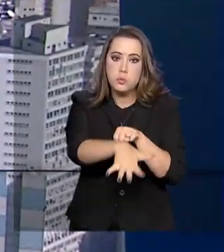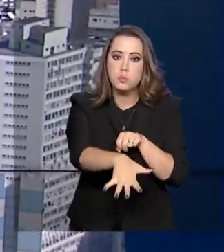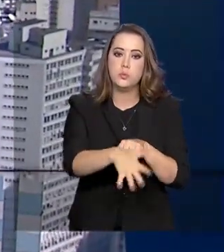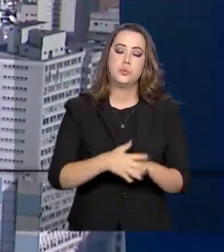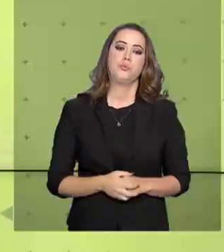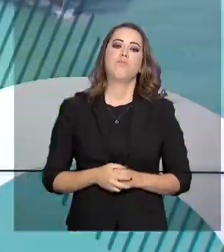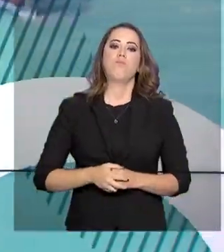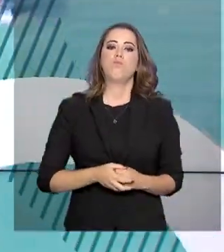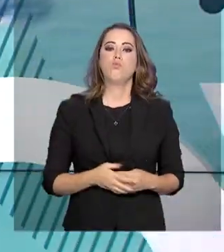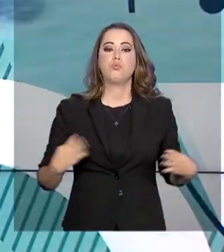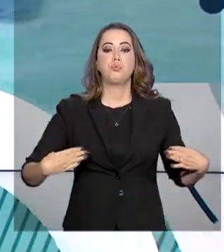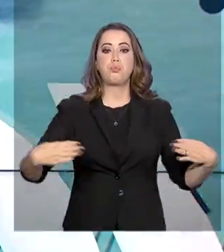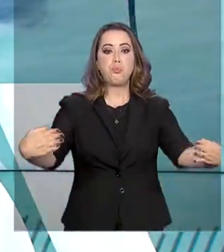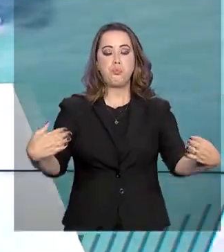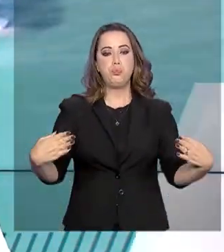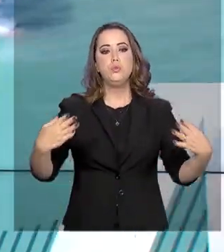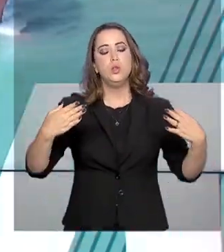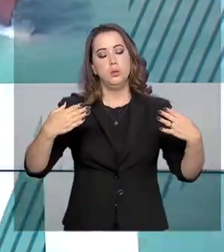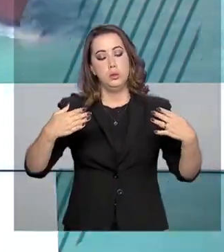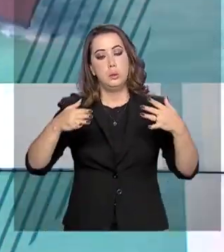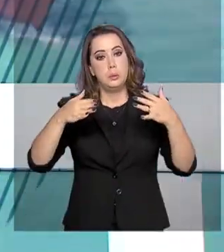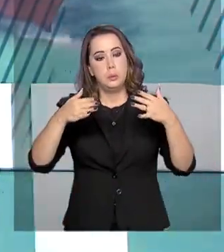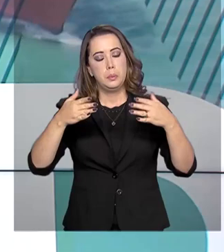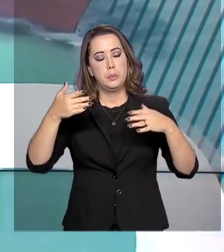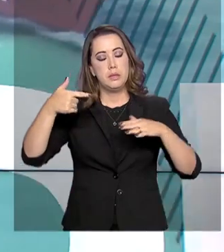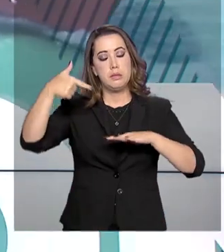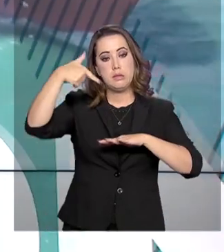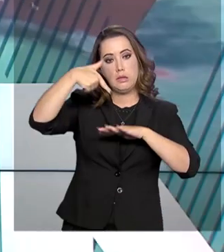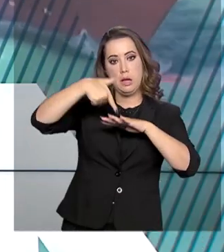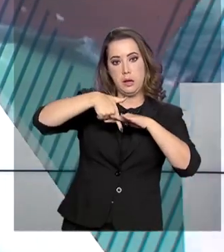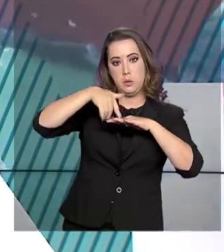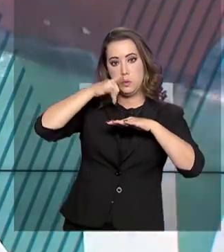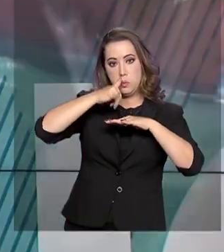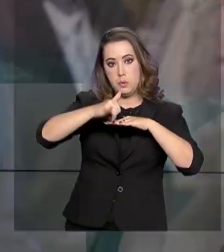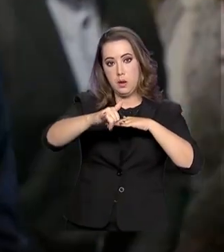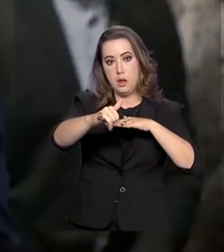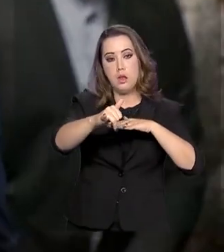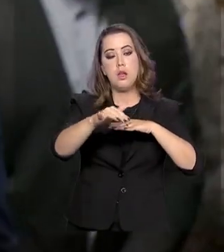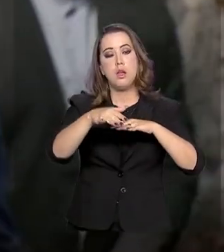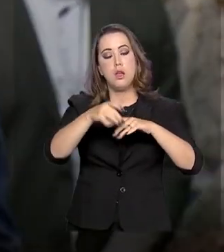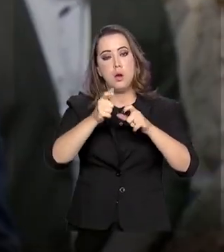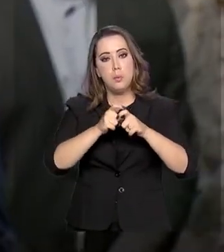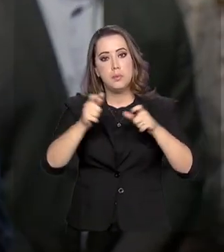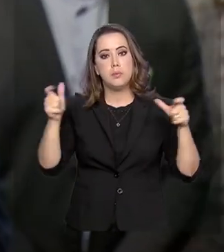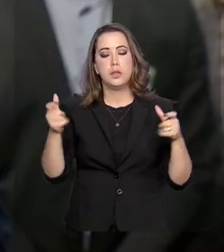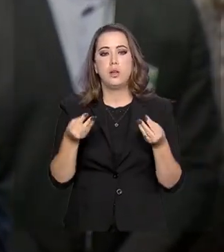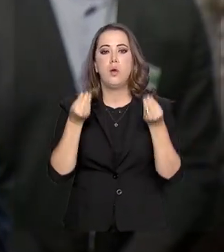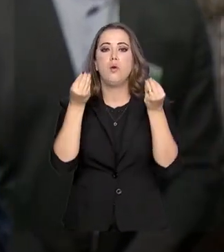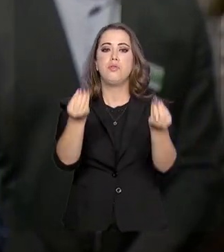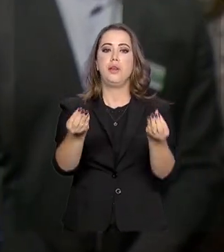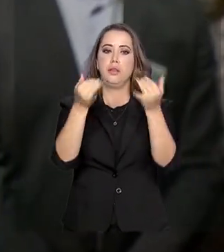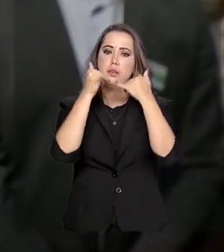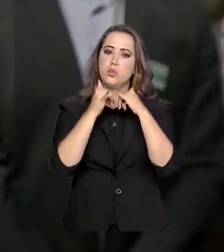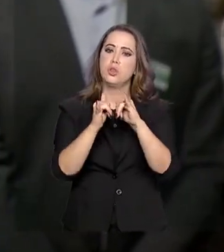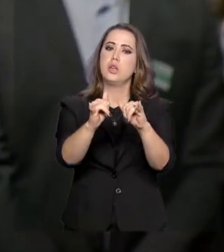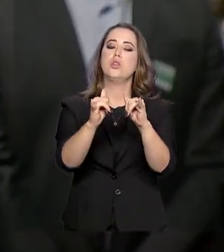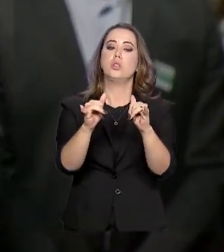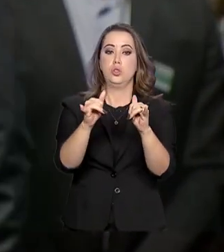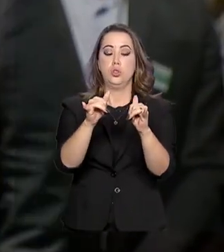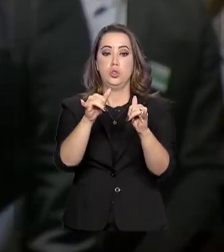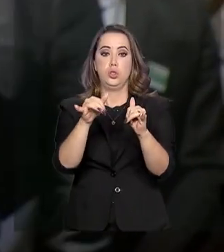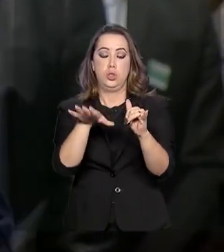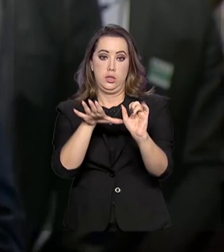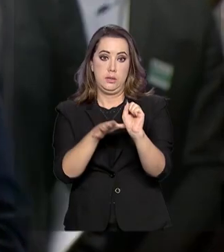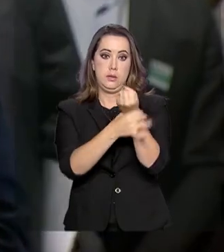Minas e Energia apresentou agora há pouco o plano do governo para expandir a oferta de energia elétrica e a confiabilidade do serviço nos